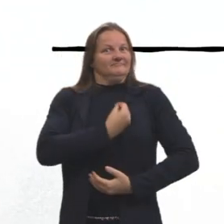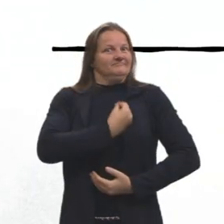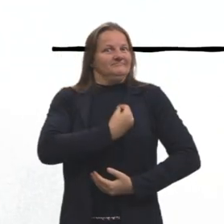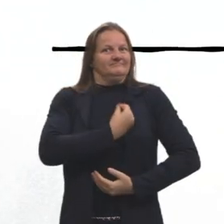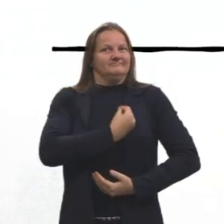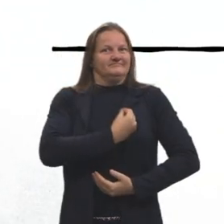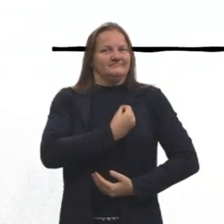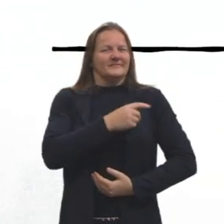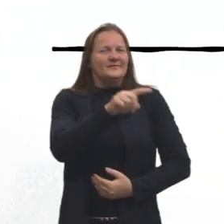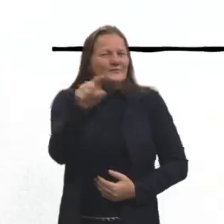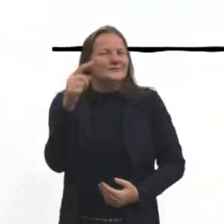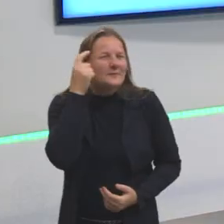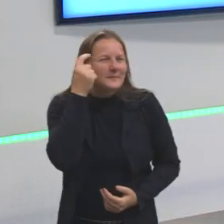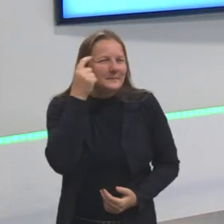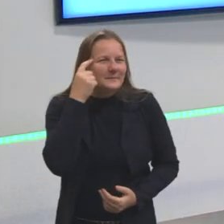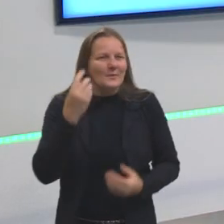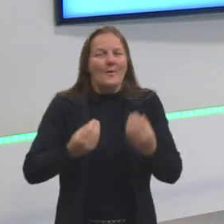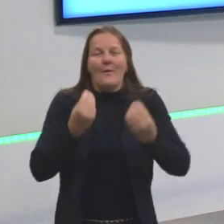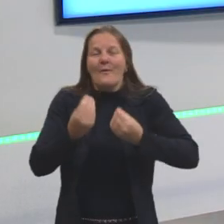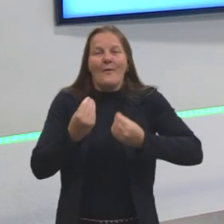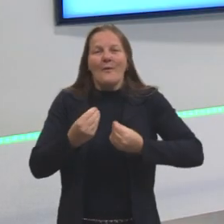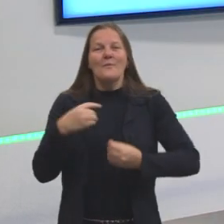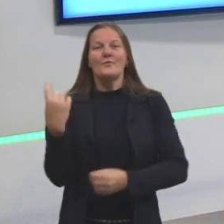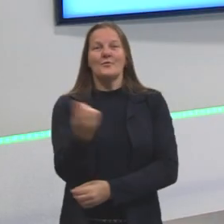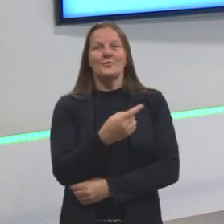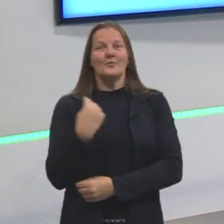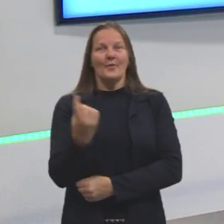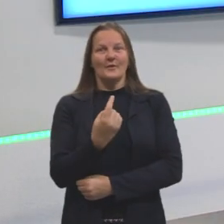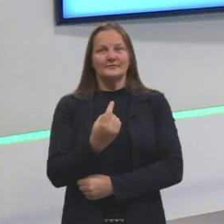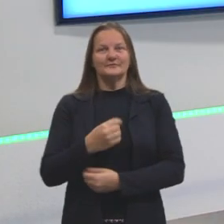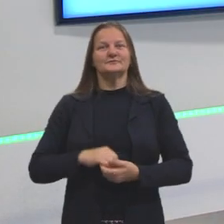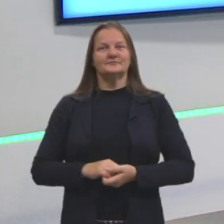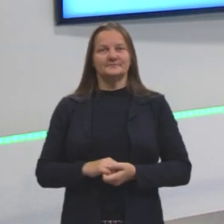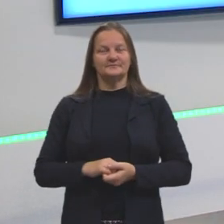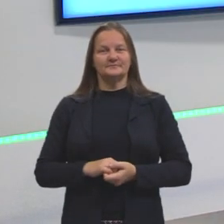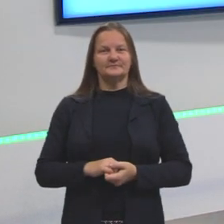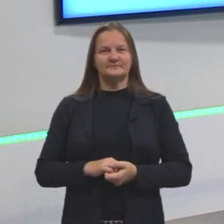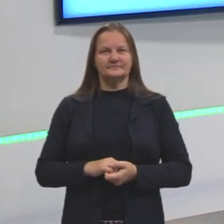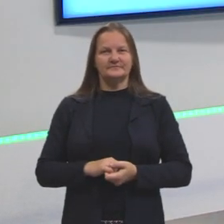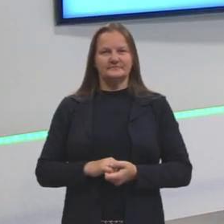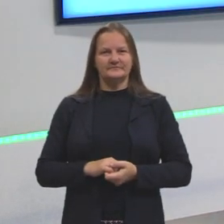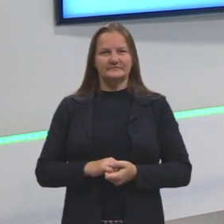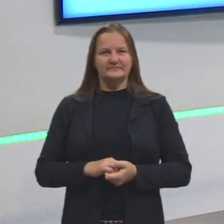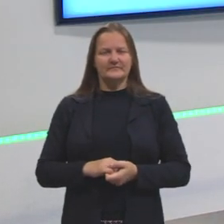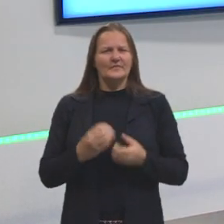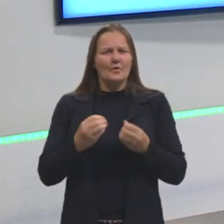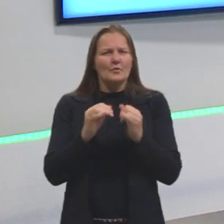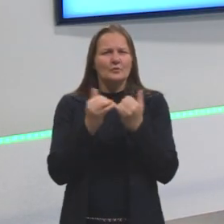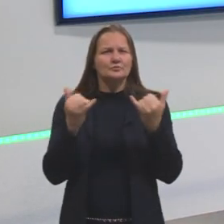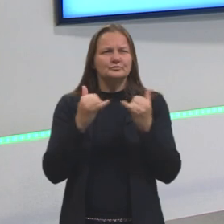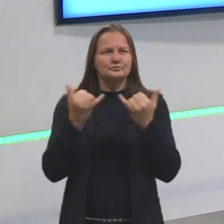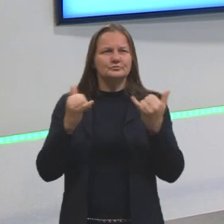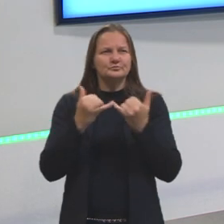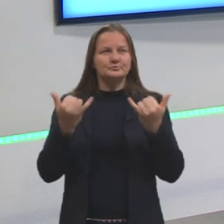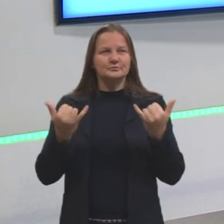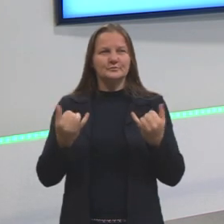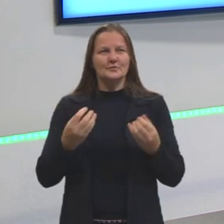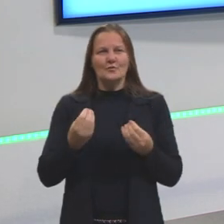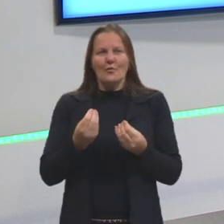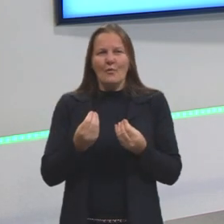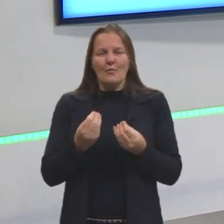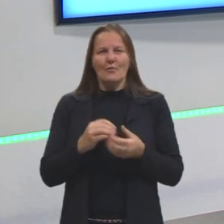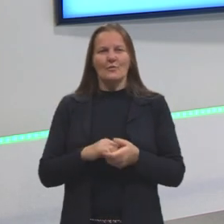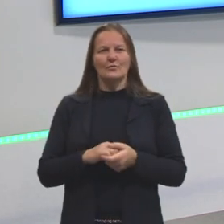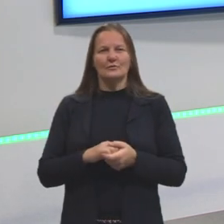Já pensou sobre isso, gente? Quais são os nossos combustíveis? O que nos faz ter energia? O que nos dá energia para